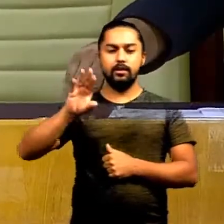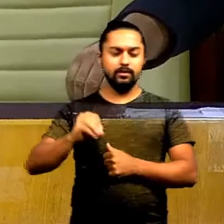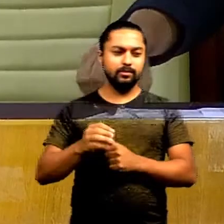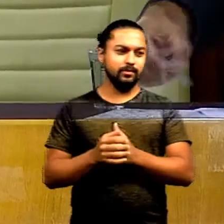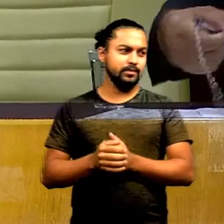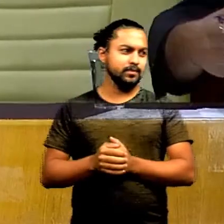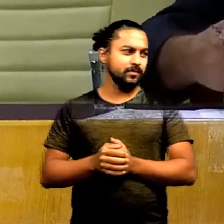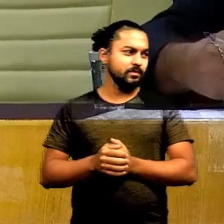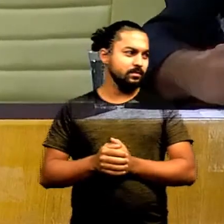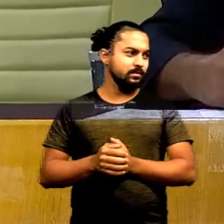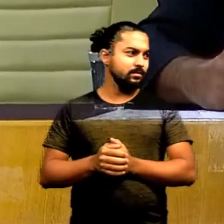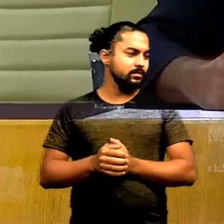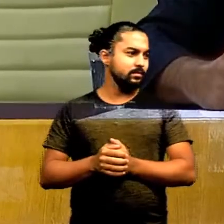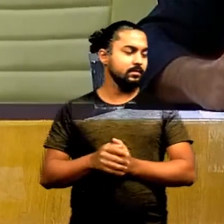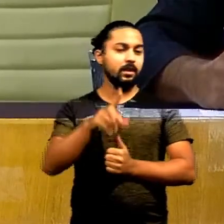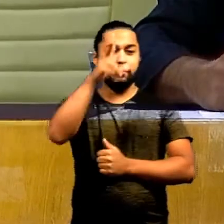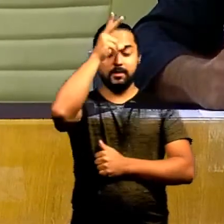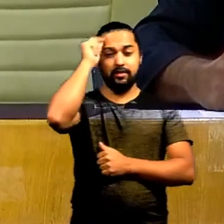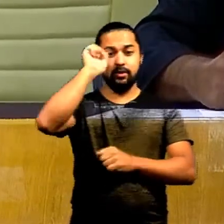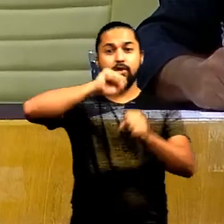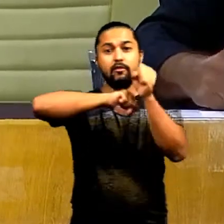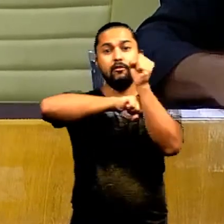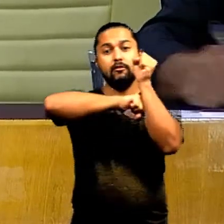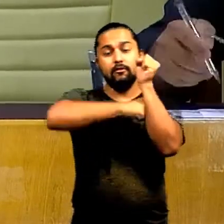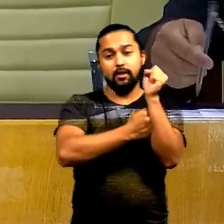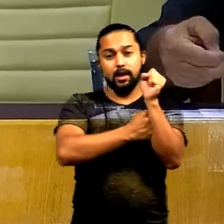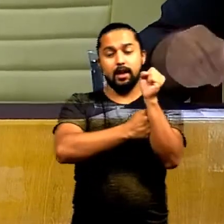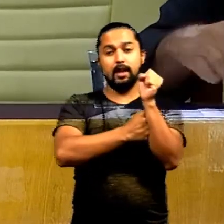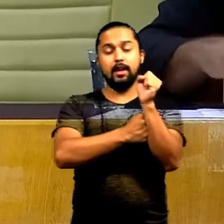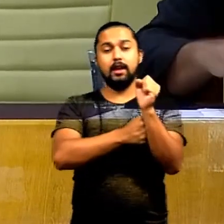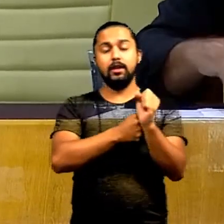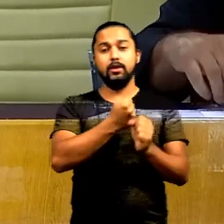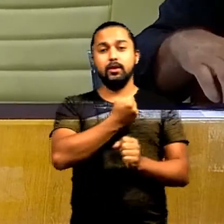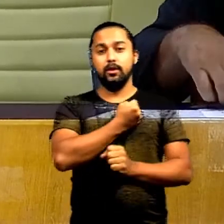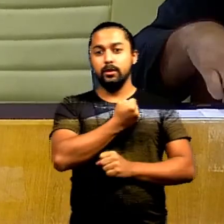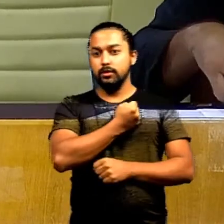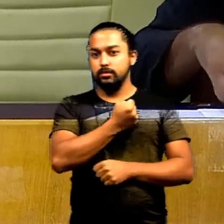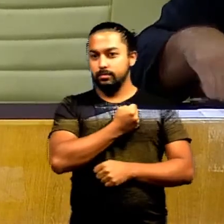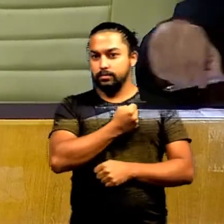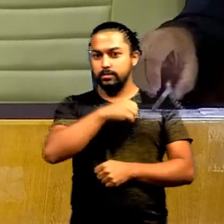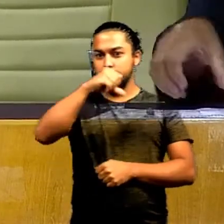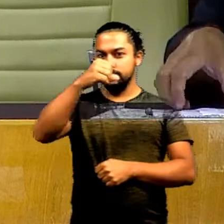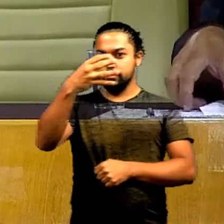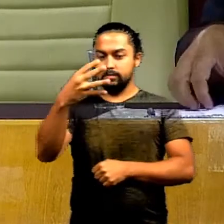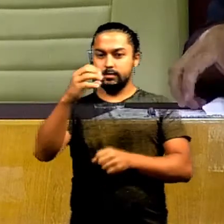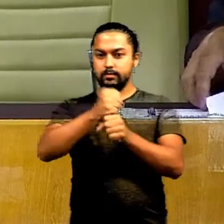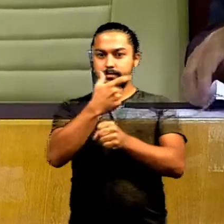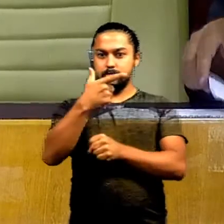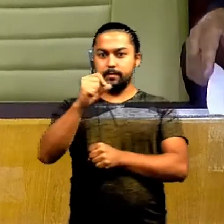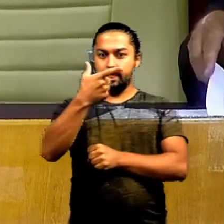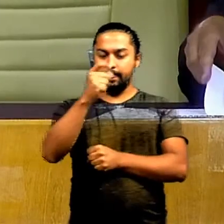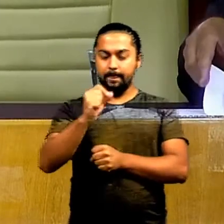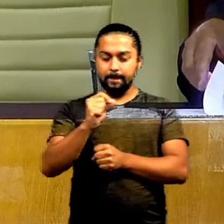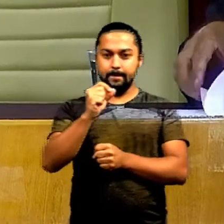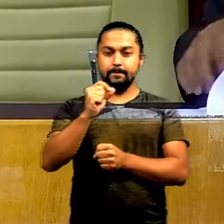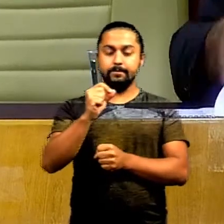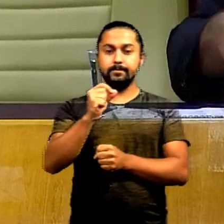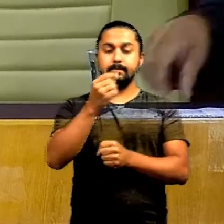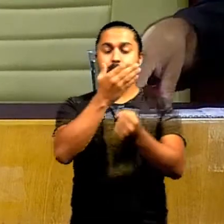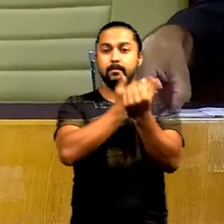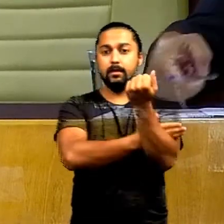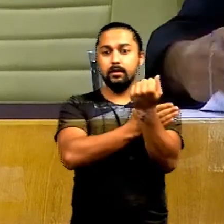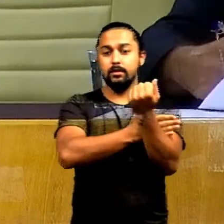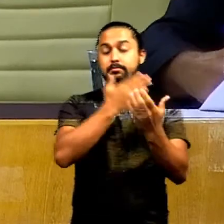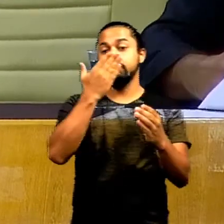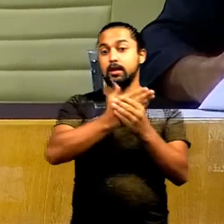mensagem 44 de 2020, do Gabinete do Prefeito, veto integral autógrafo de lei de 94 de 2020, projeto de lei 295, processo